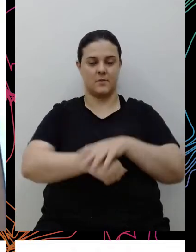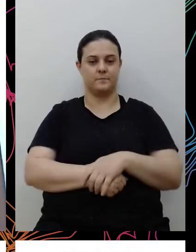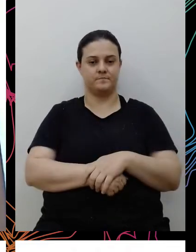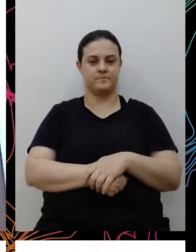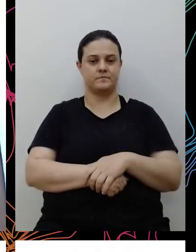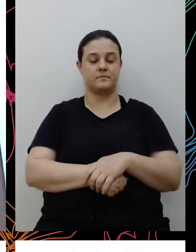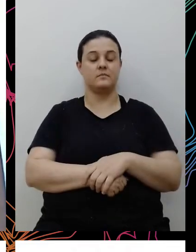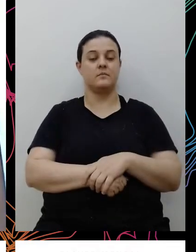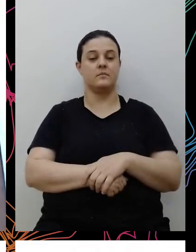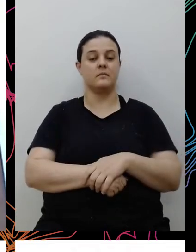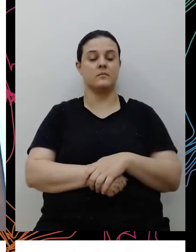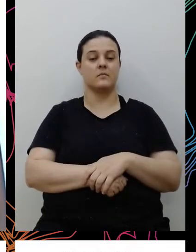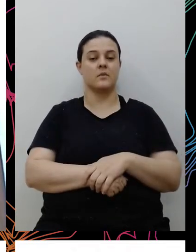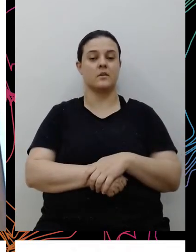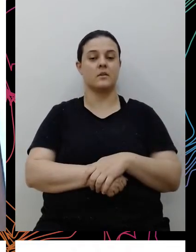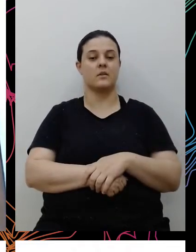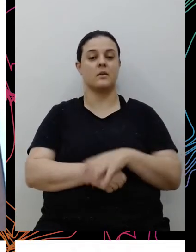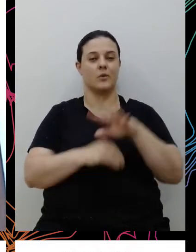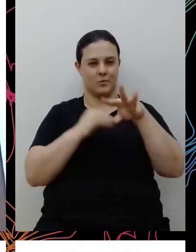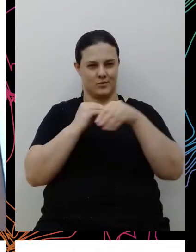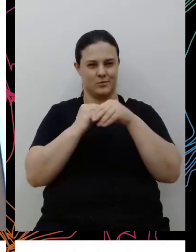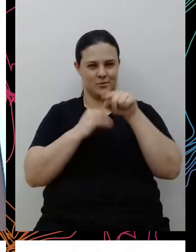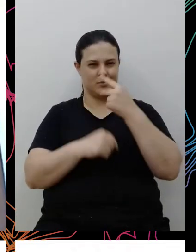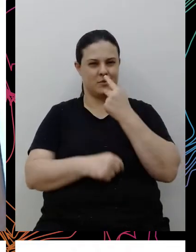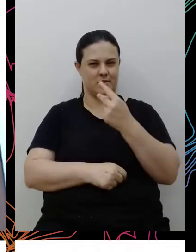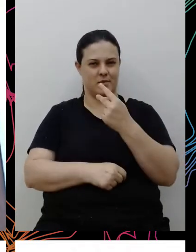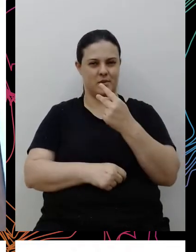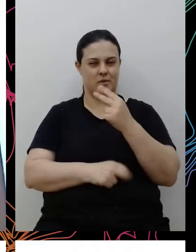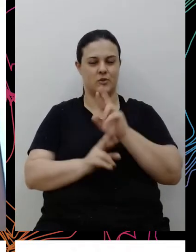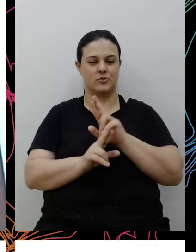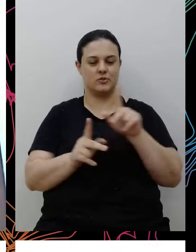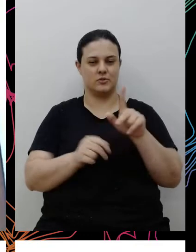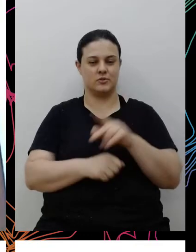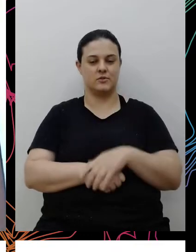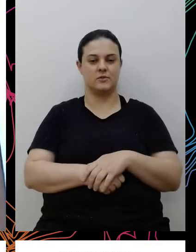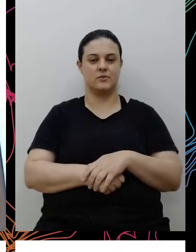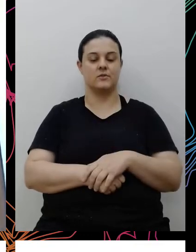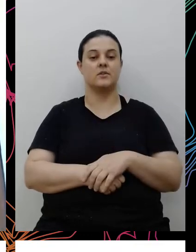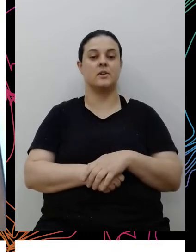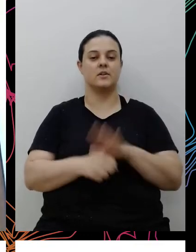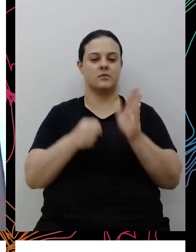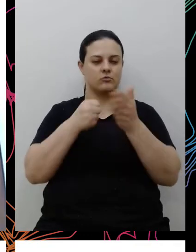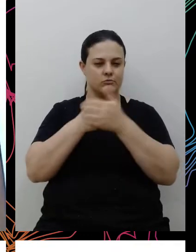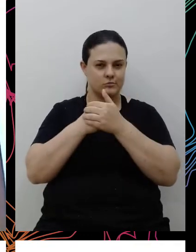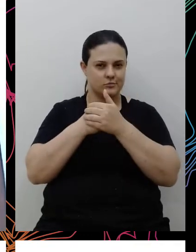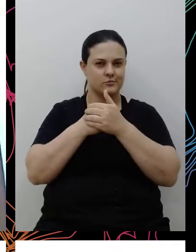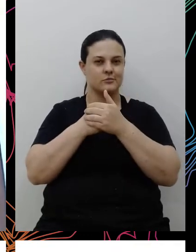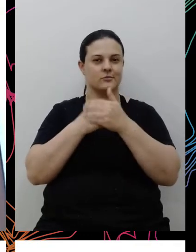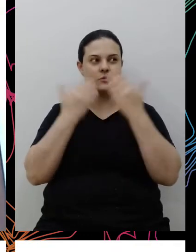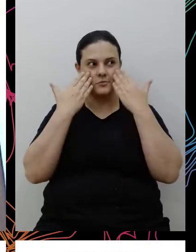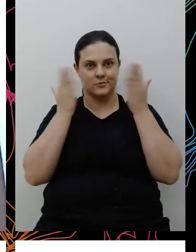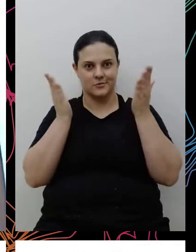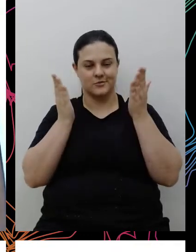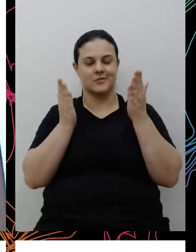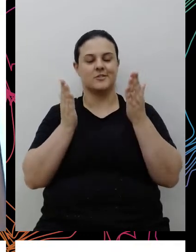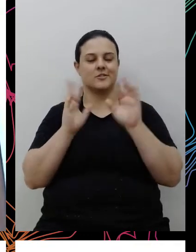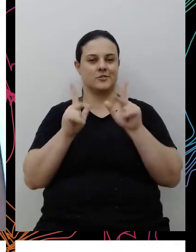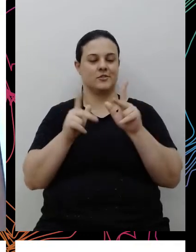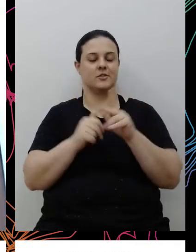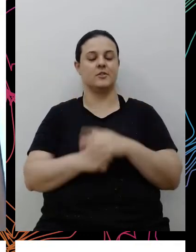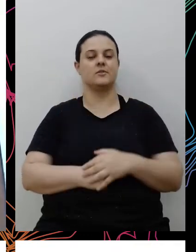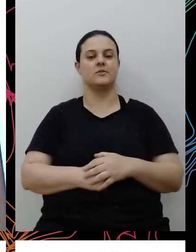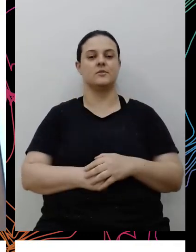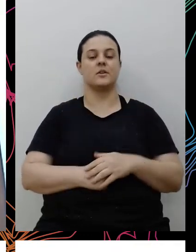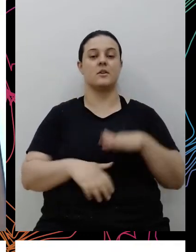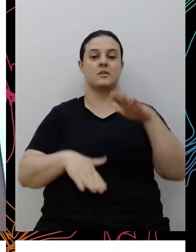pegar um pouco do gancho do que você falou, né? A diferença aí do racismo velado, do racismo aí mais escancarado. A gente tem que, às vezes,